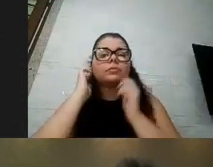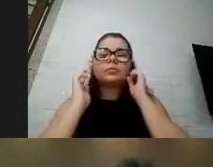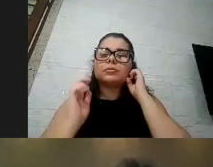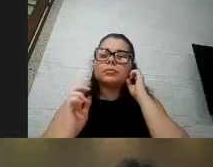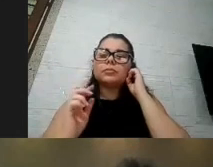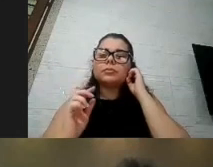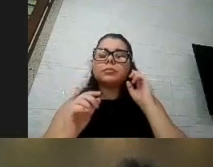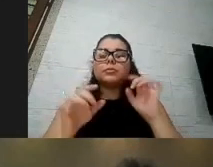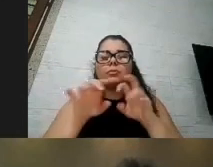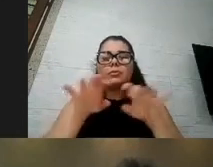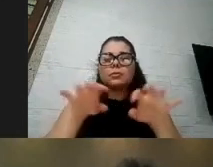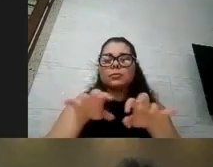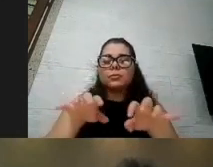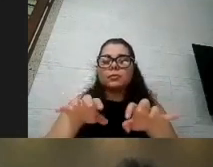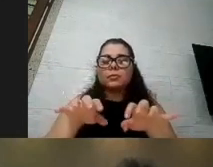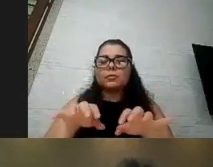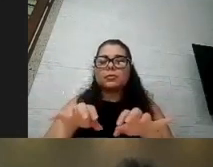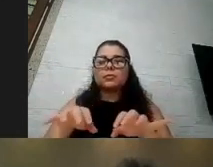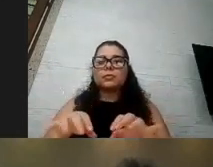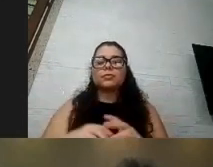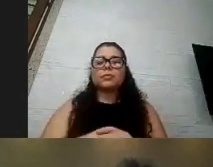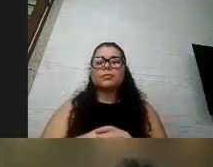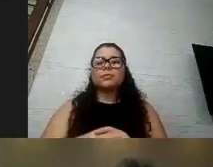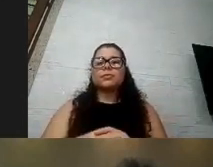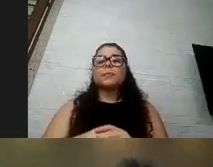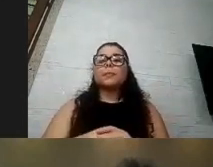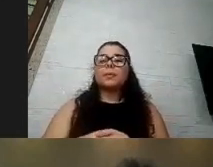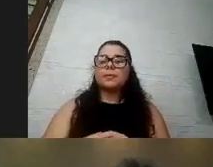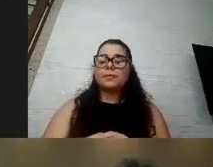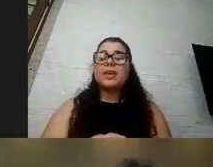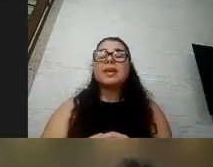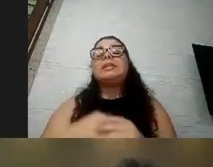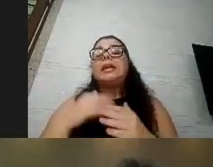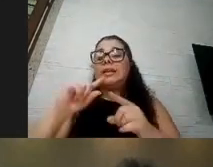inscrita e aí a gente encerra